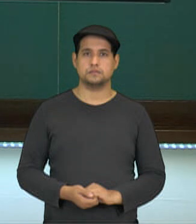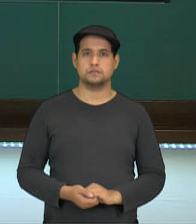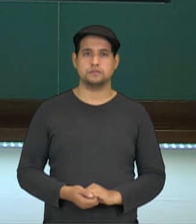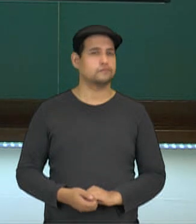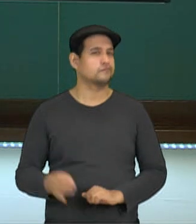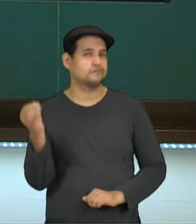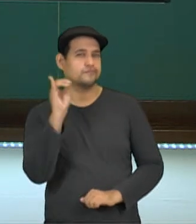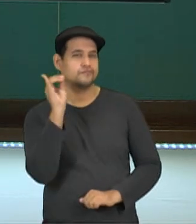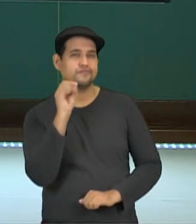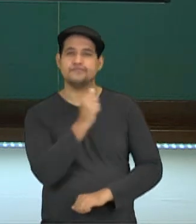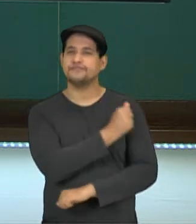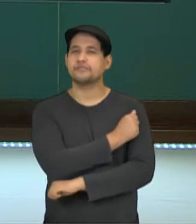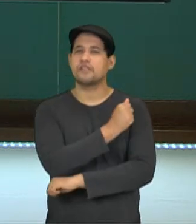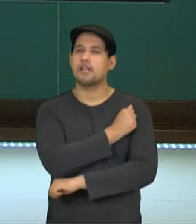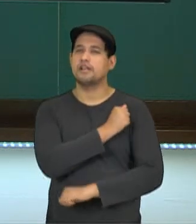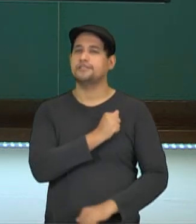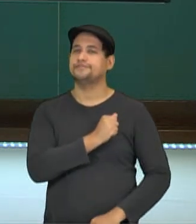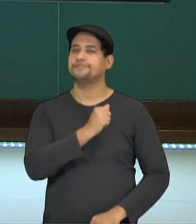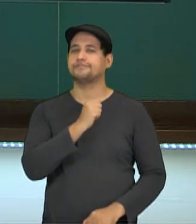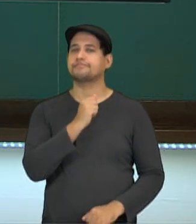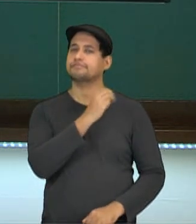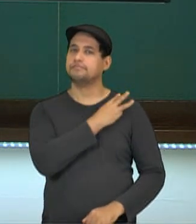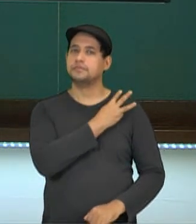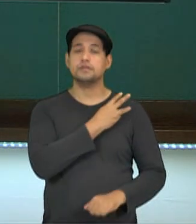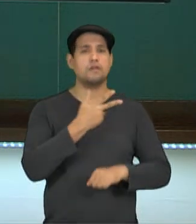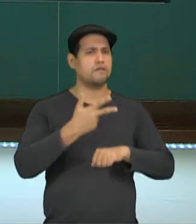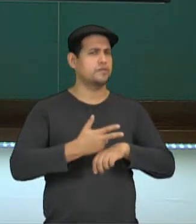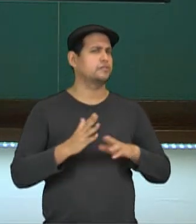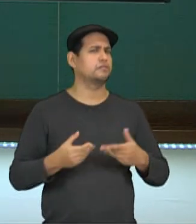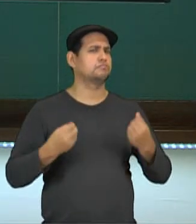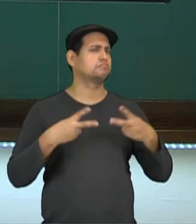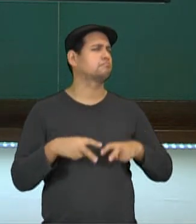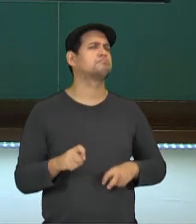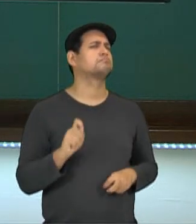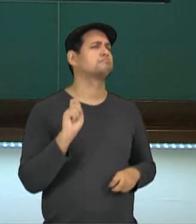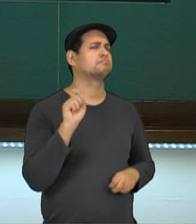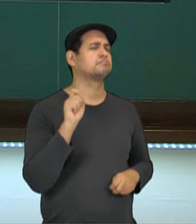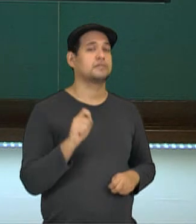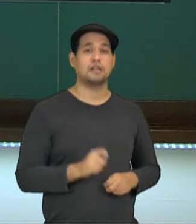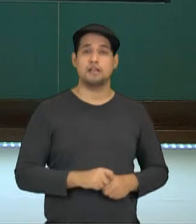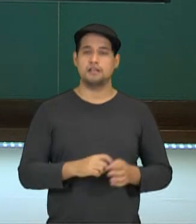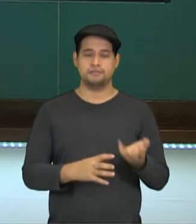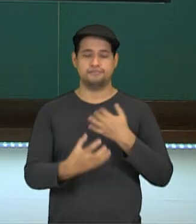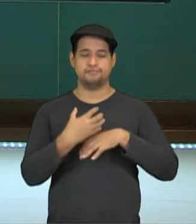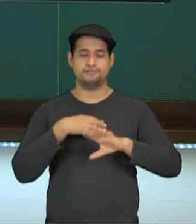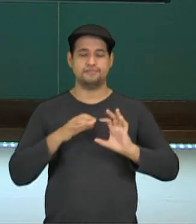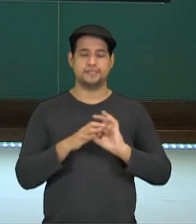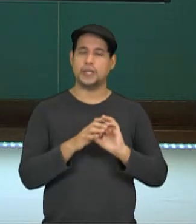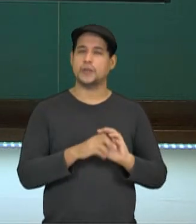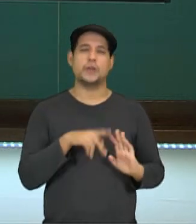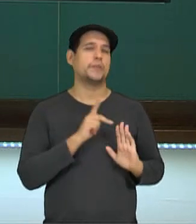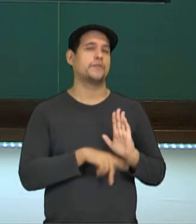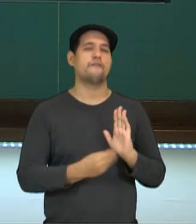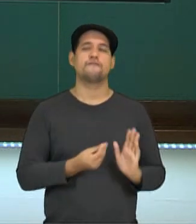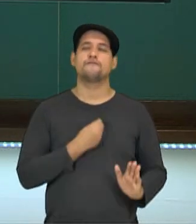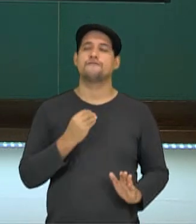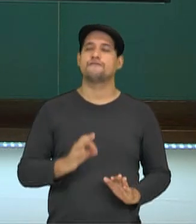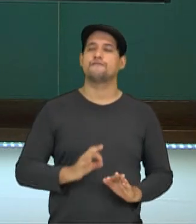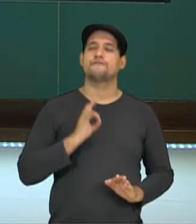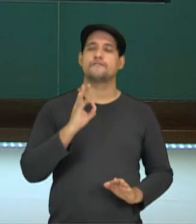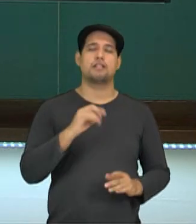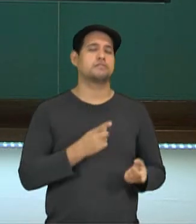Olá, estudantes da terceira série. Neste vídeo vamos falar sobre resiliência, projetos de vida e